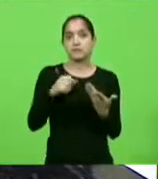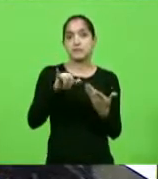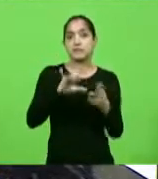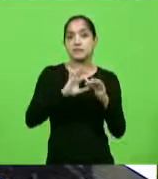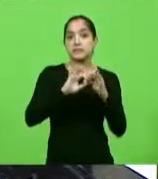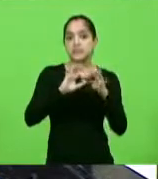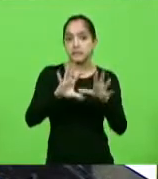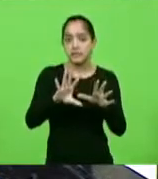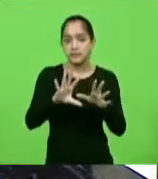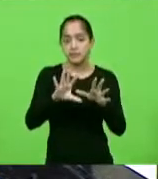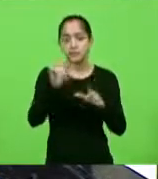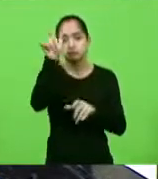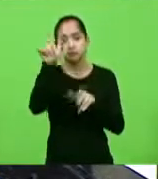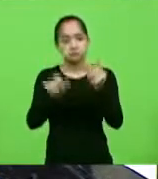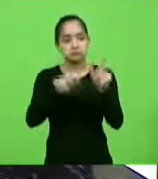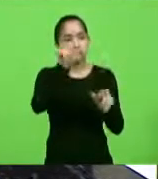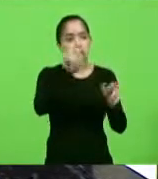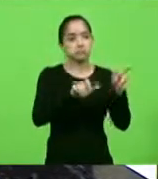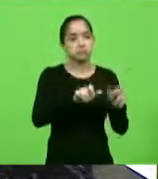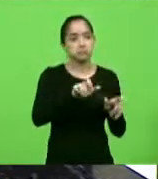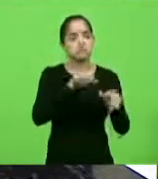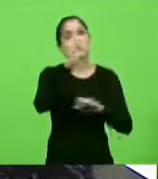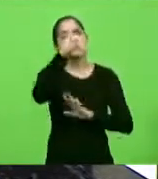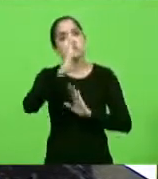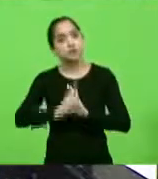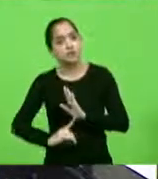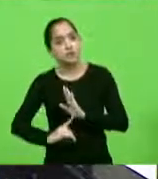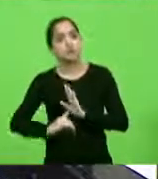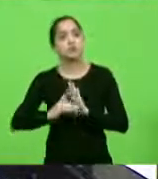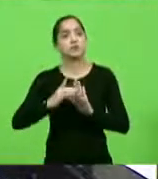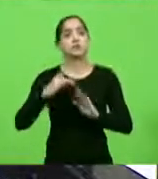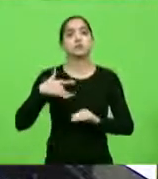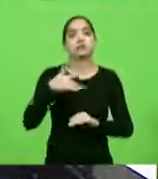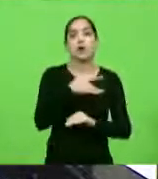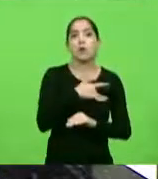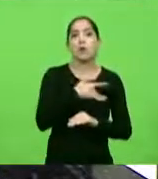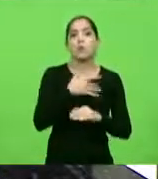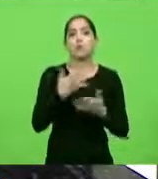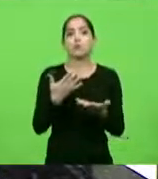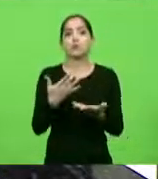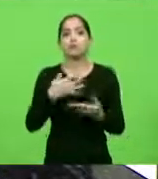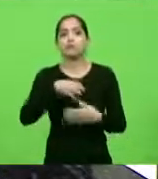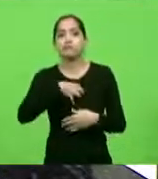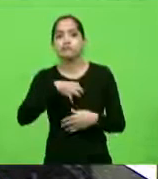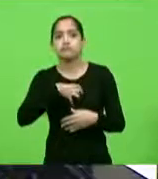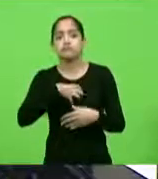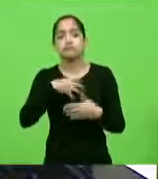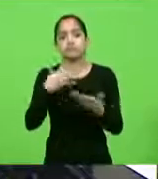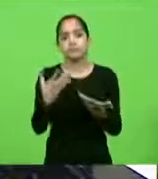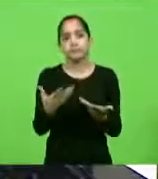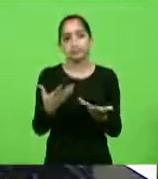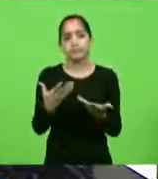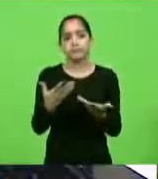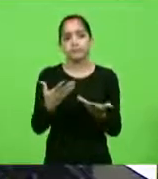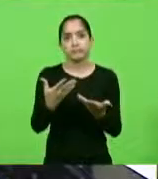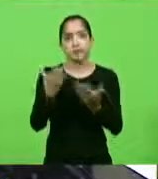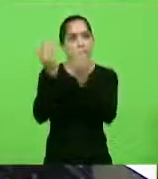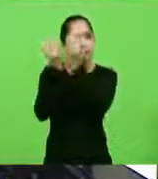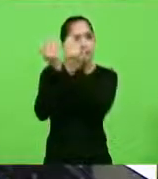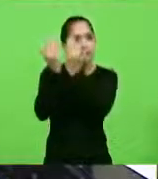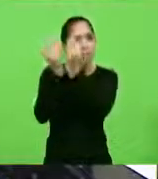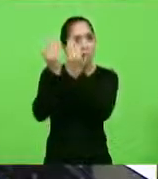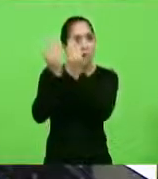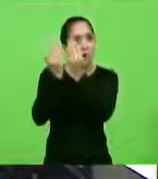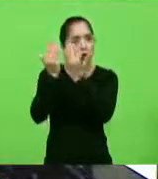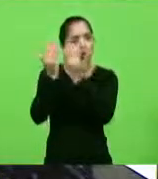esse indivíduo, então, tem o direito de buscar a sua saúde emocional, a sua saúde psicológica,